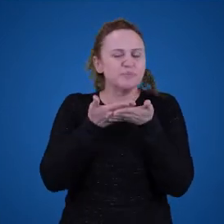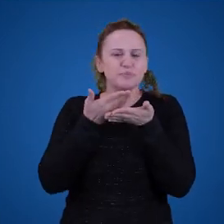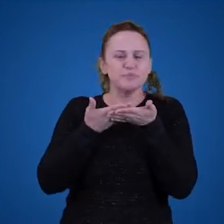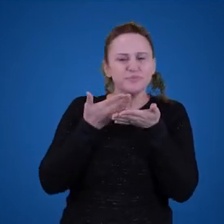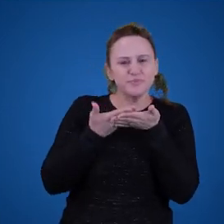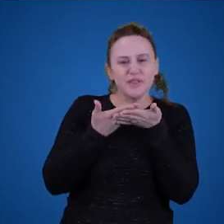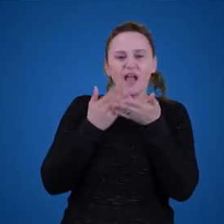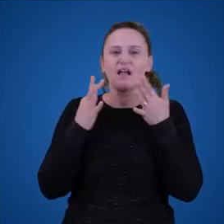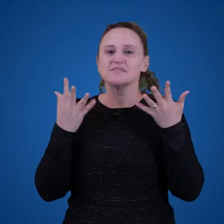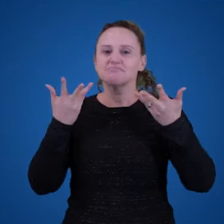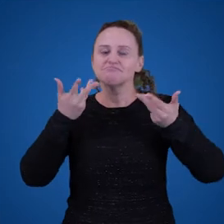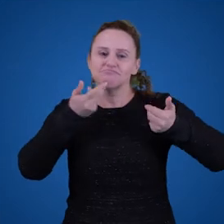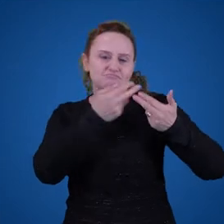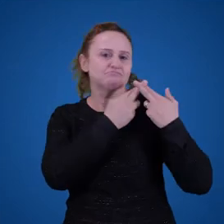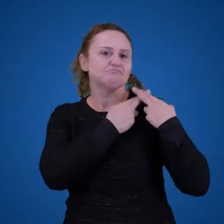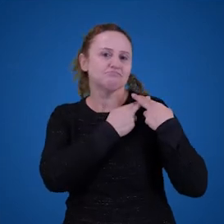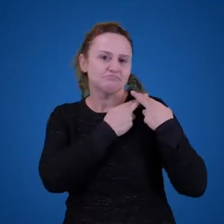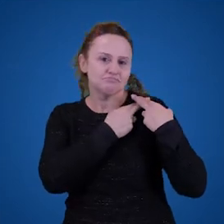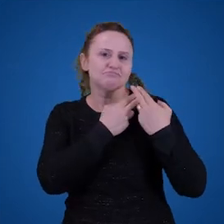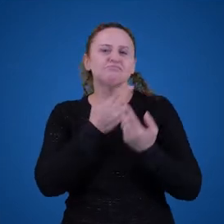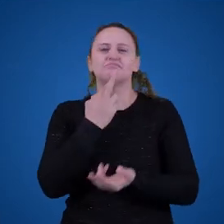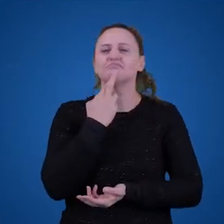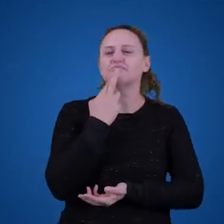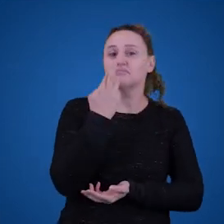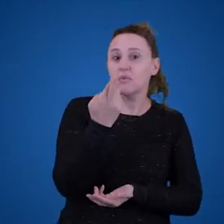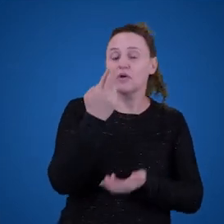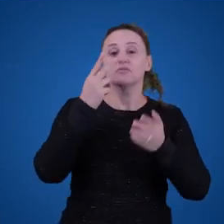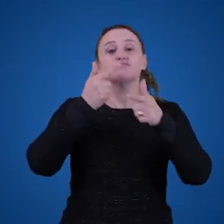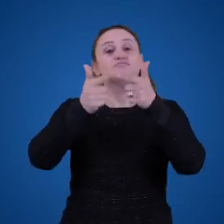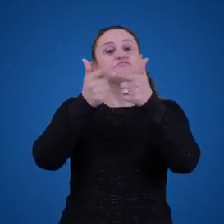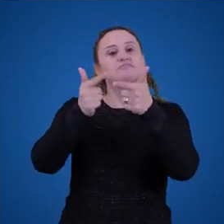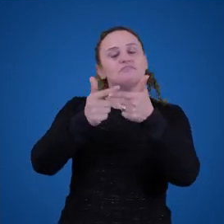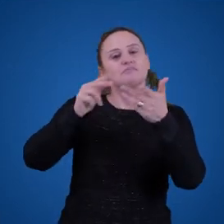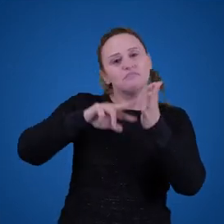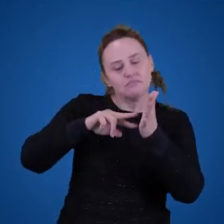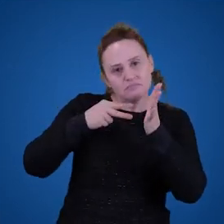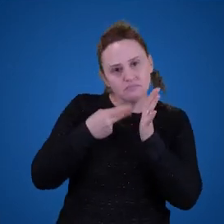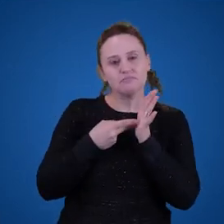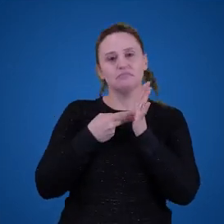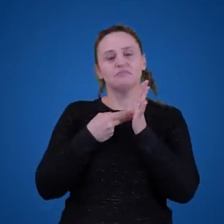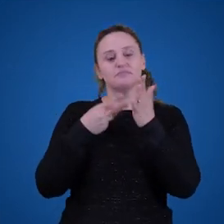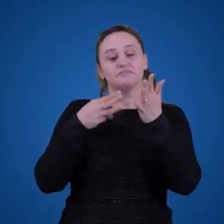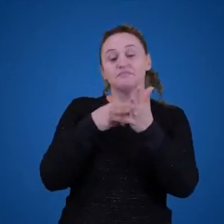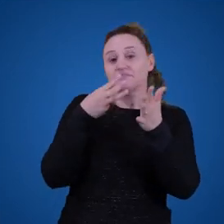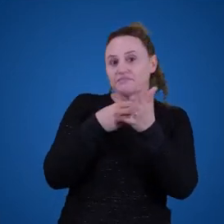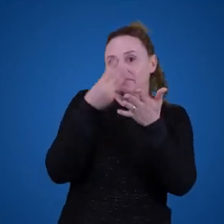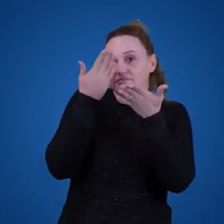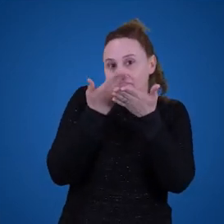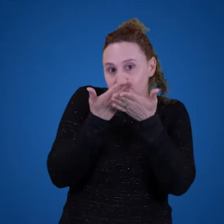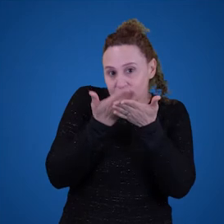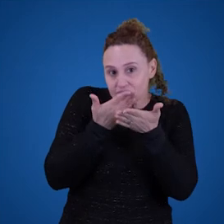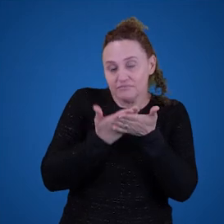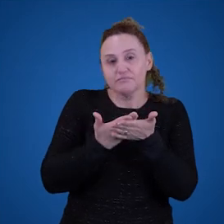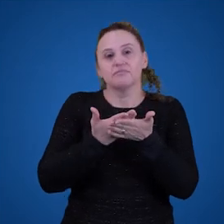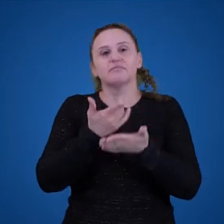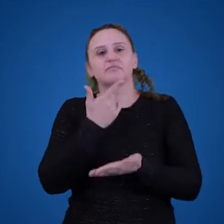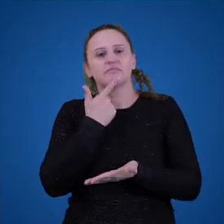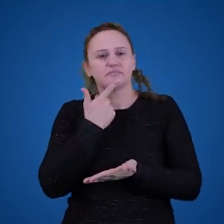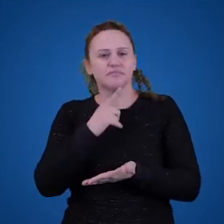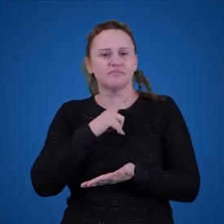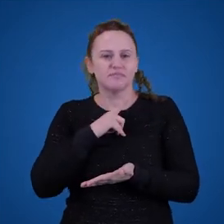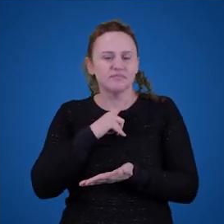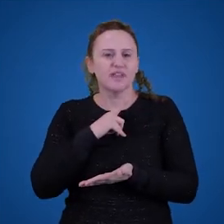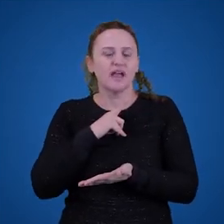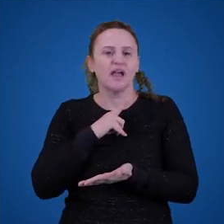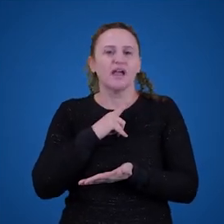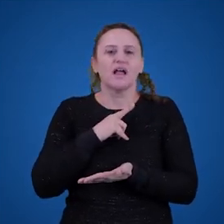solução ou de resposta, melhor dizendo, ao problema do significado. Então, na nossa terceira aula, a gente vai abordar uma teoria